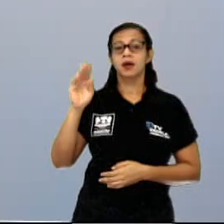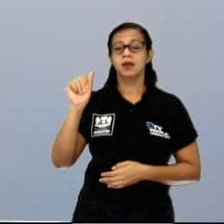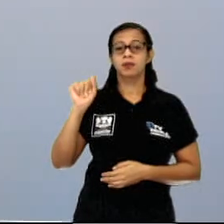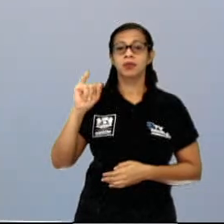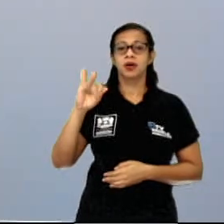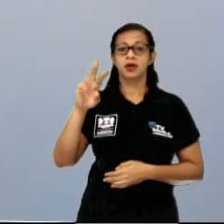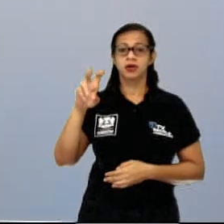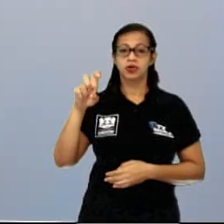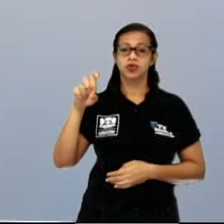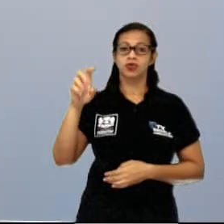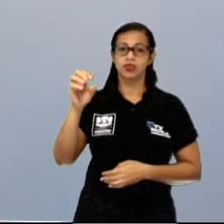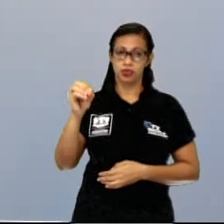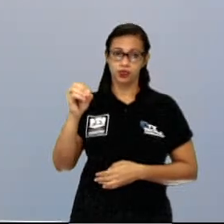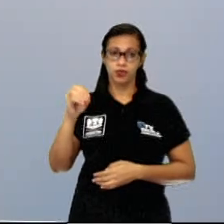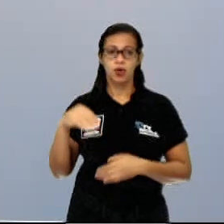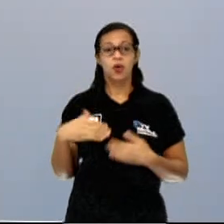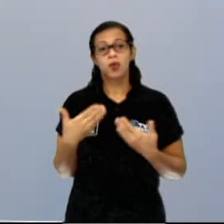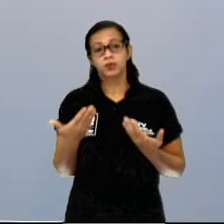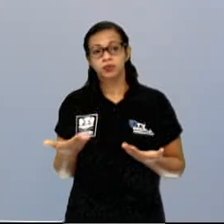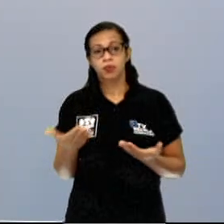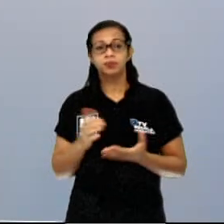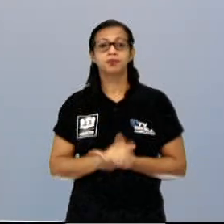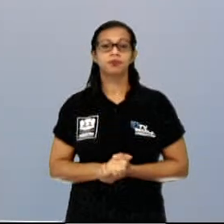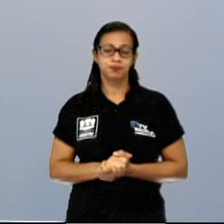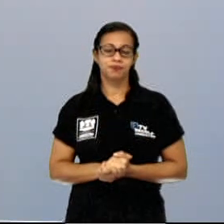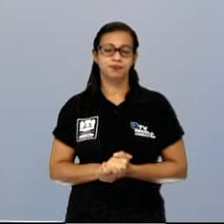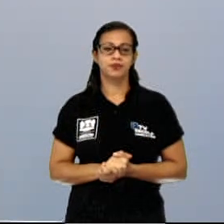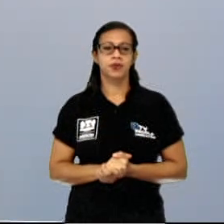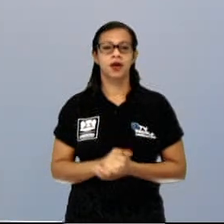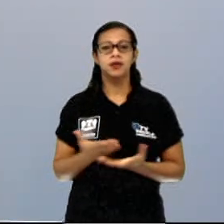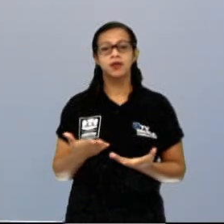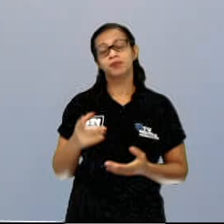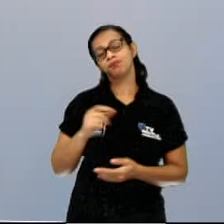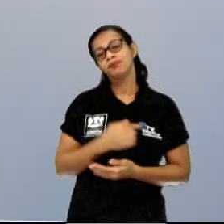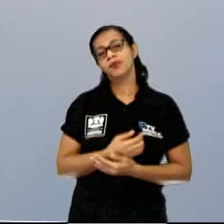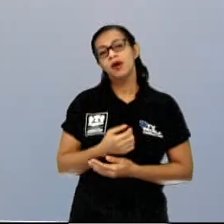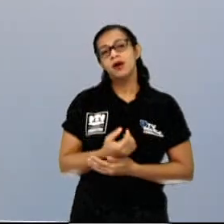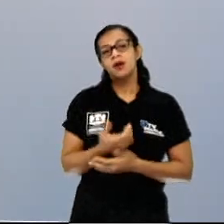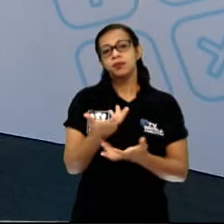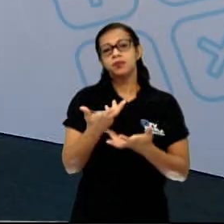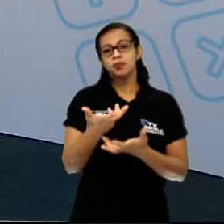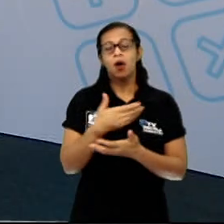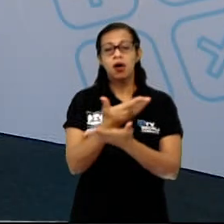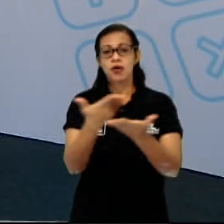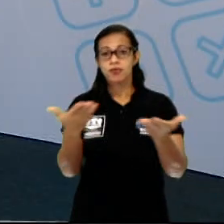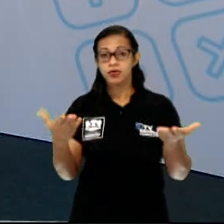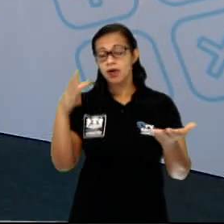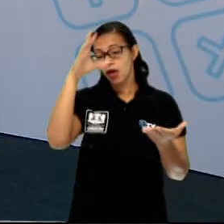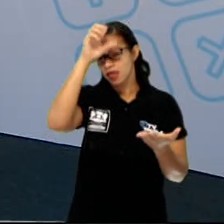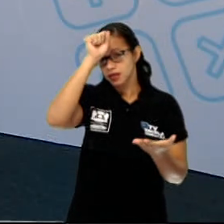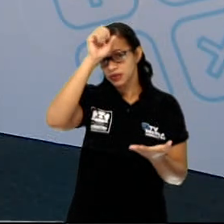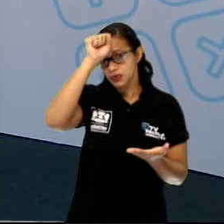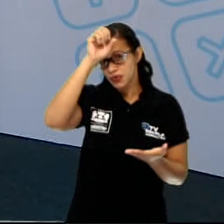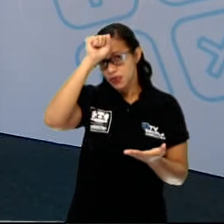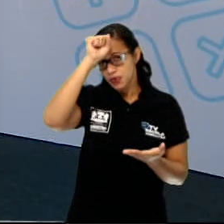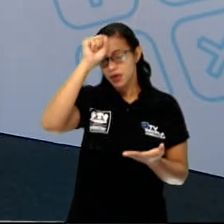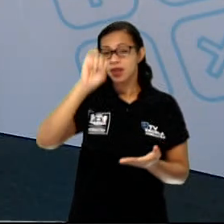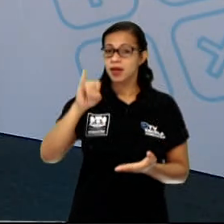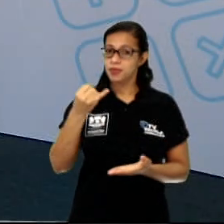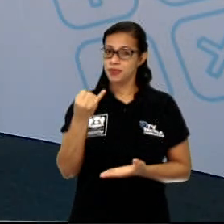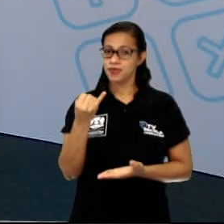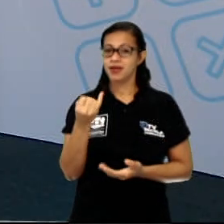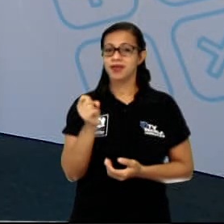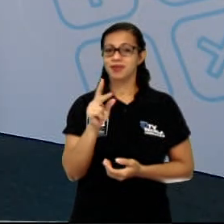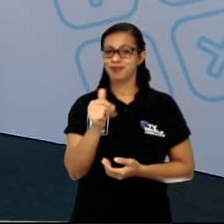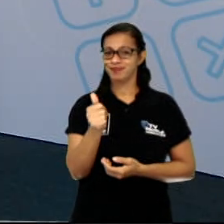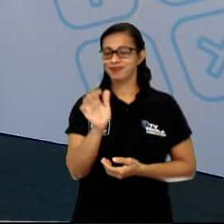vulnerável. Então, com isso, eu me despeço de vocês. Espero que vocês tenham aproveitado a nossa aula de hoje. Até o próximo